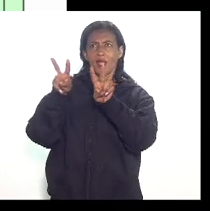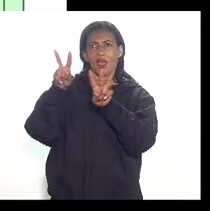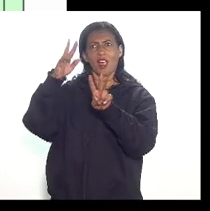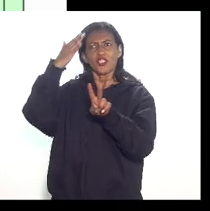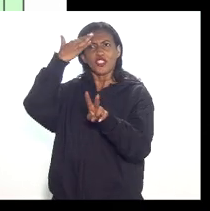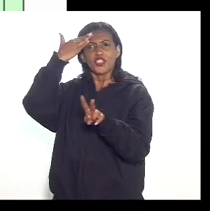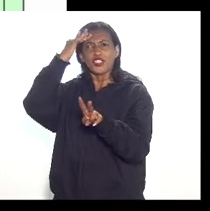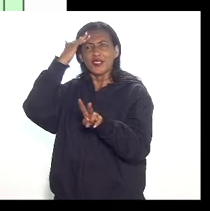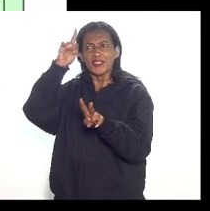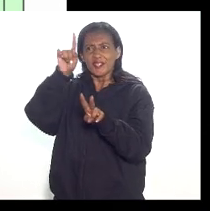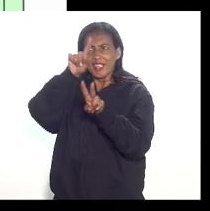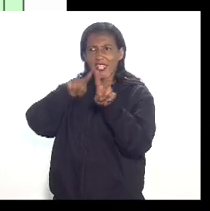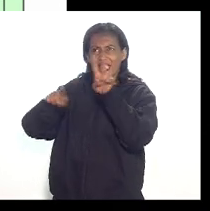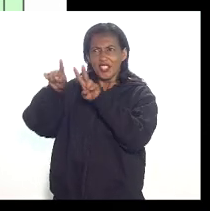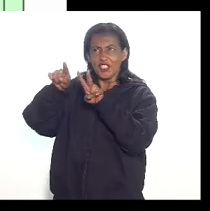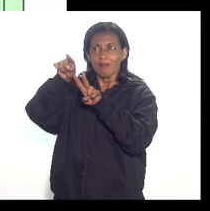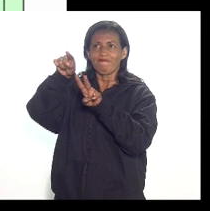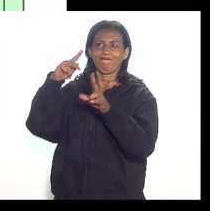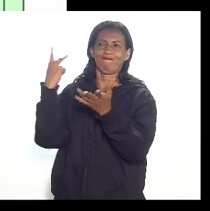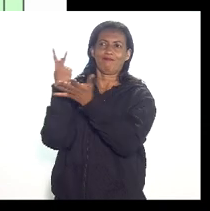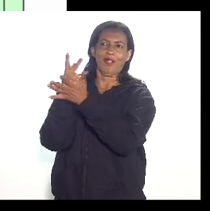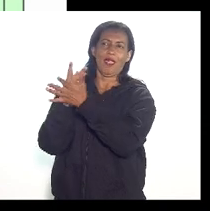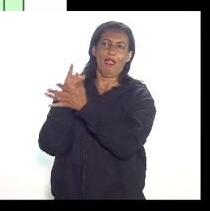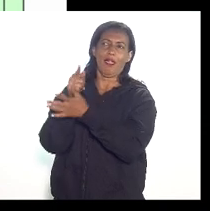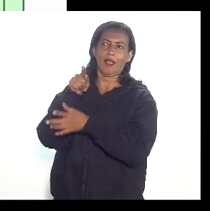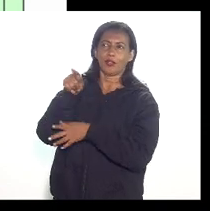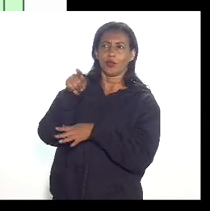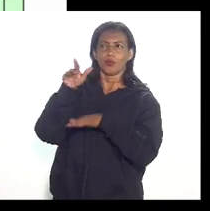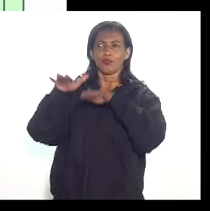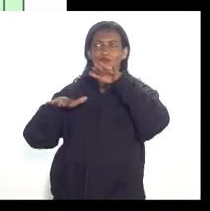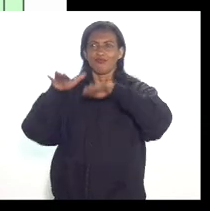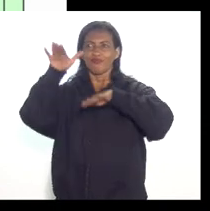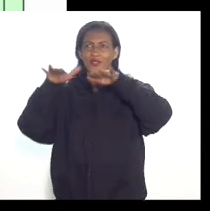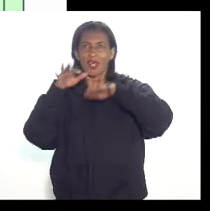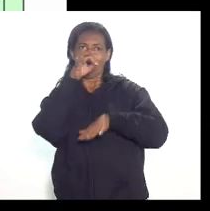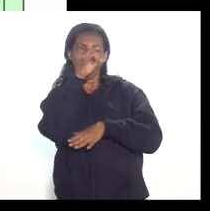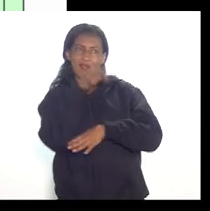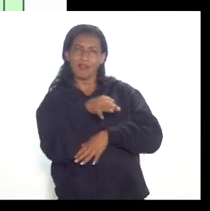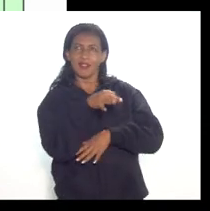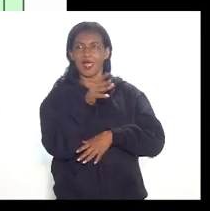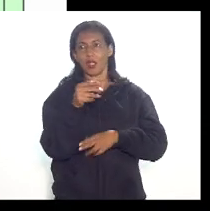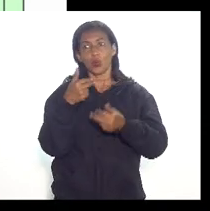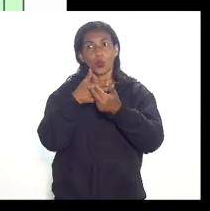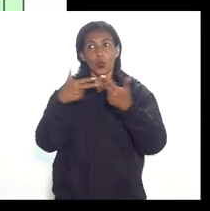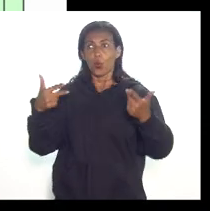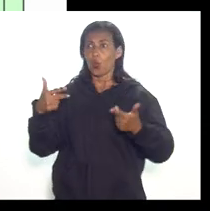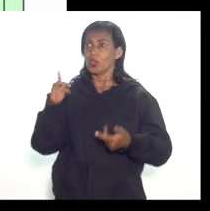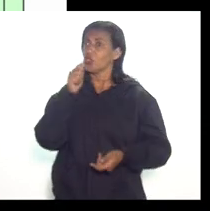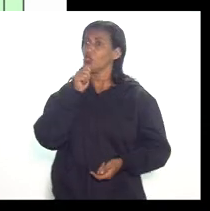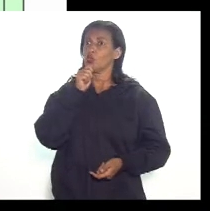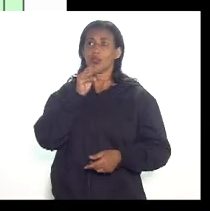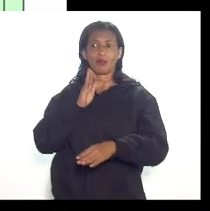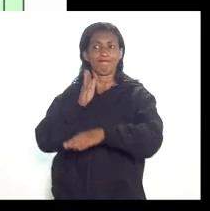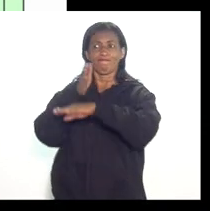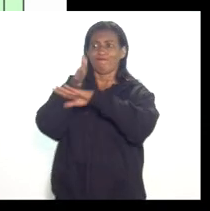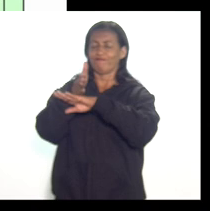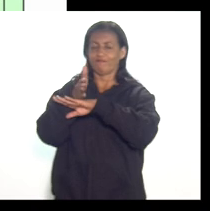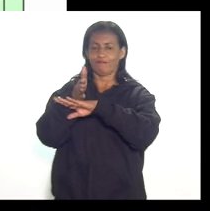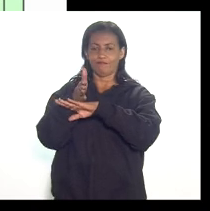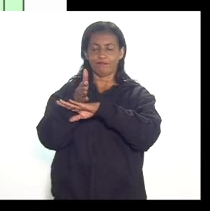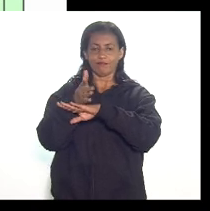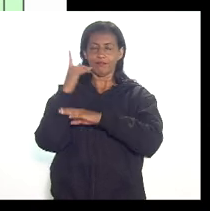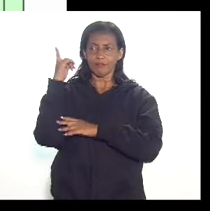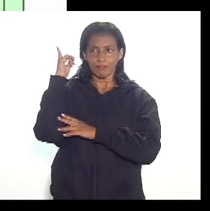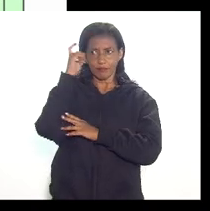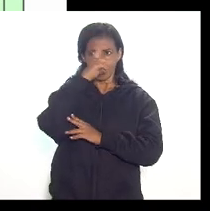é feito tal coisa de forma errada ou tal coisa está sendo sistematicamente feita certa coisa que nós não temos acesso então assim é